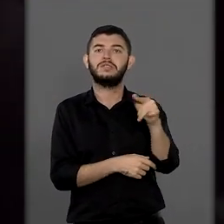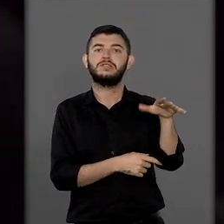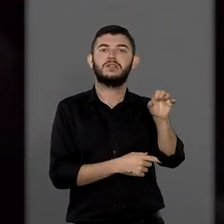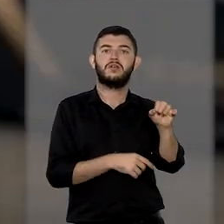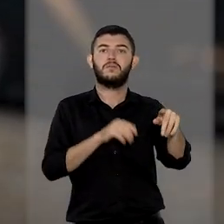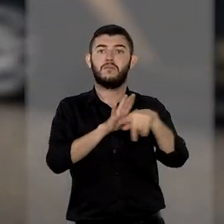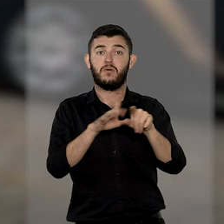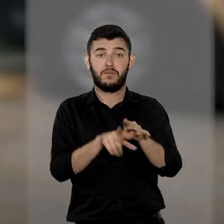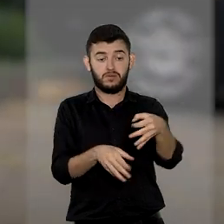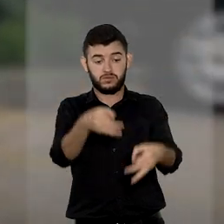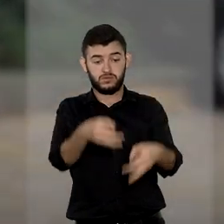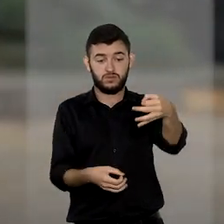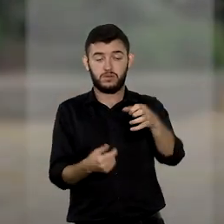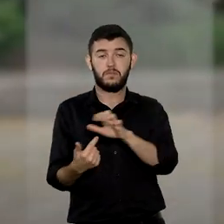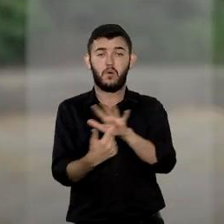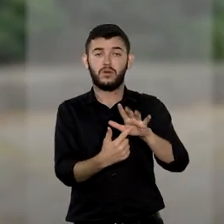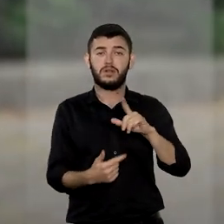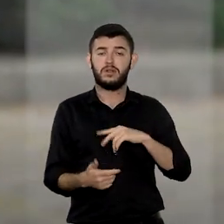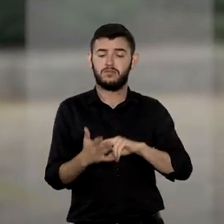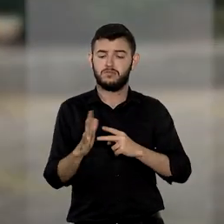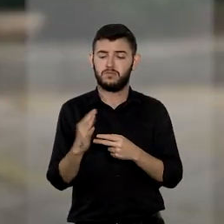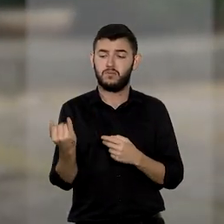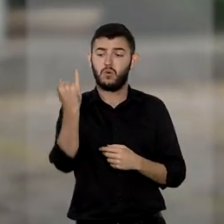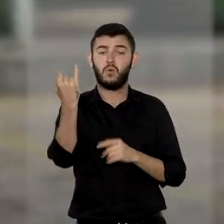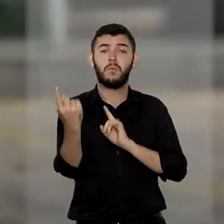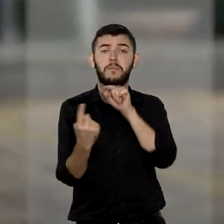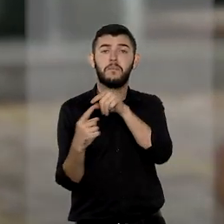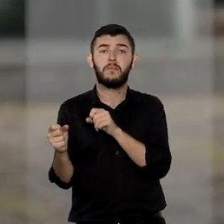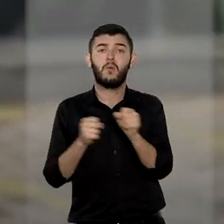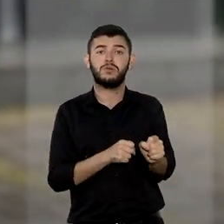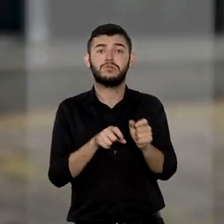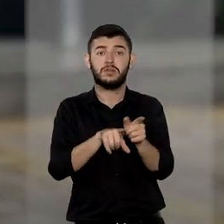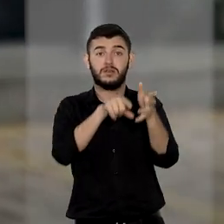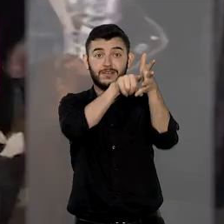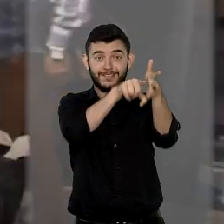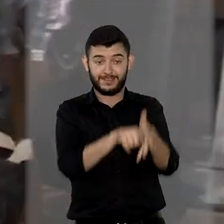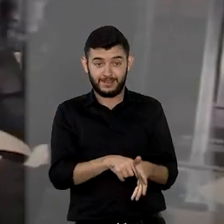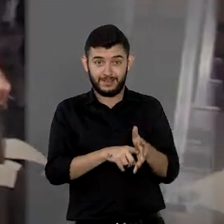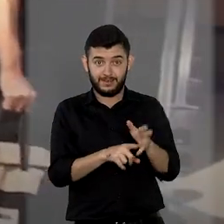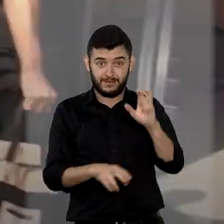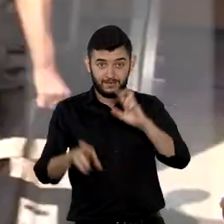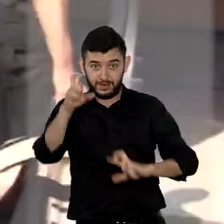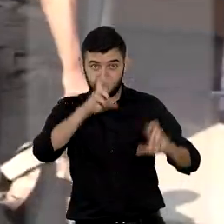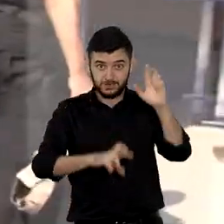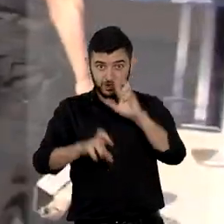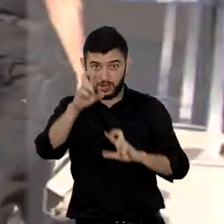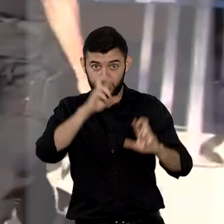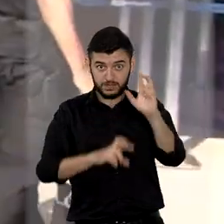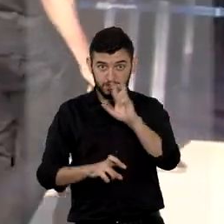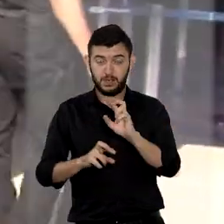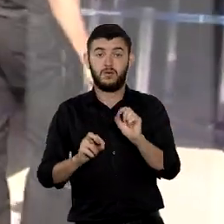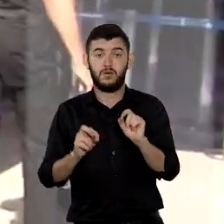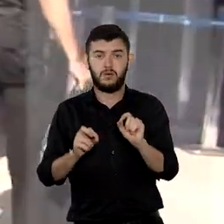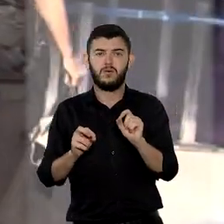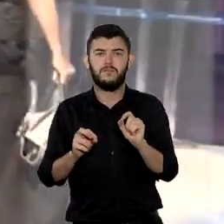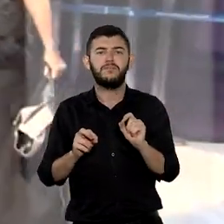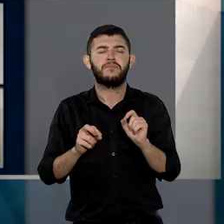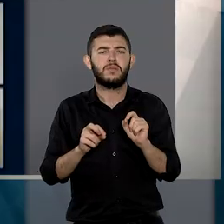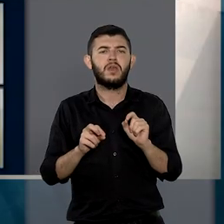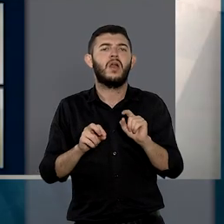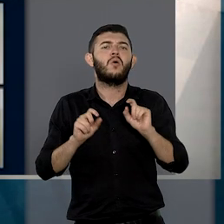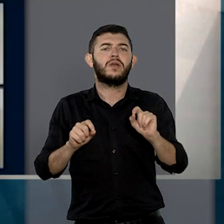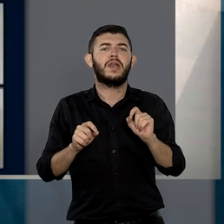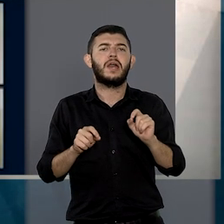o juízo considerava imprescindível para o prosseguimento das investigações a medida invasiva da privacidade.